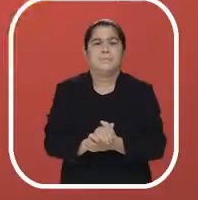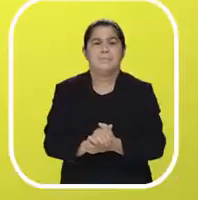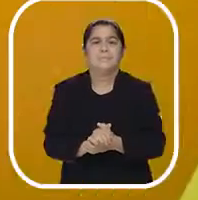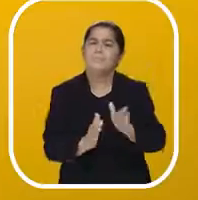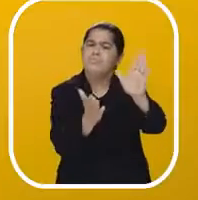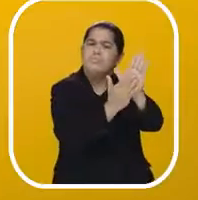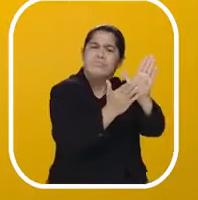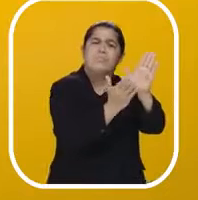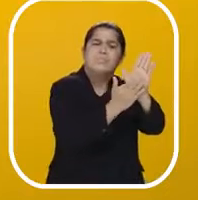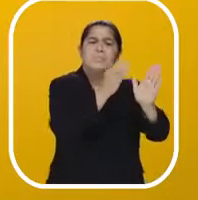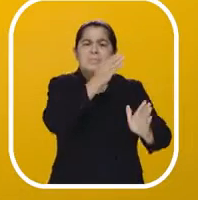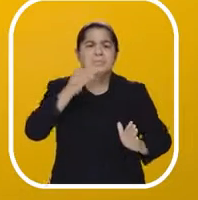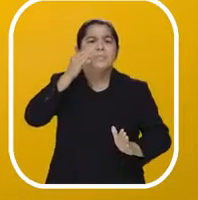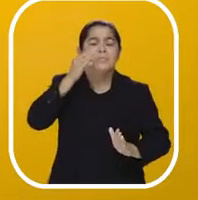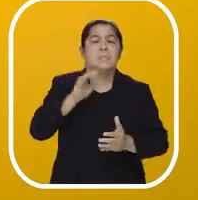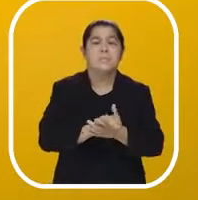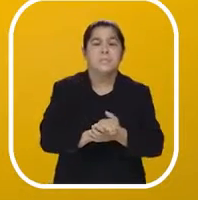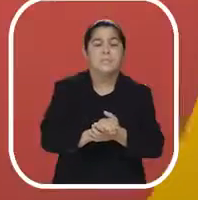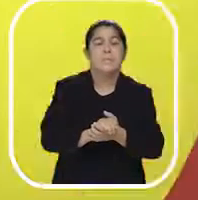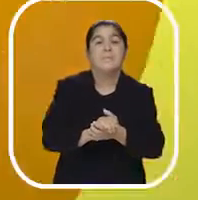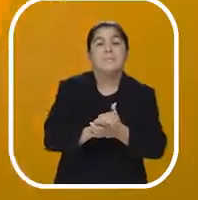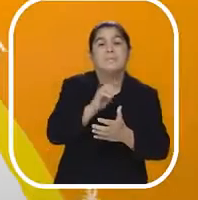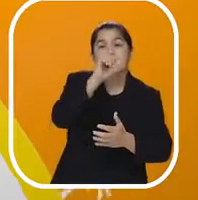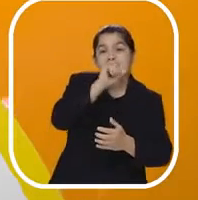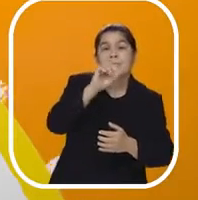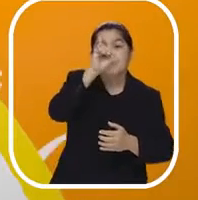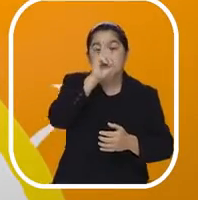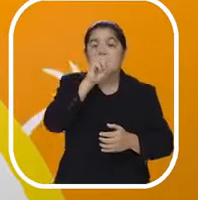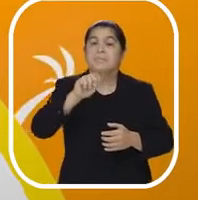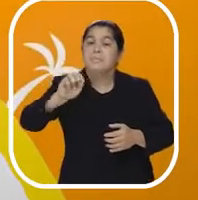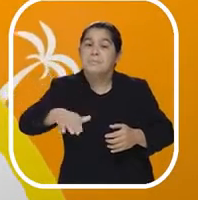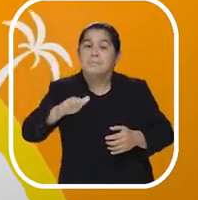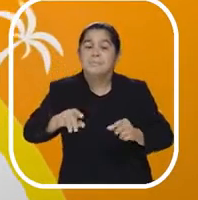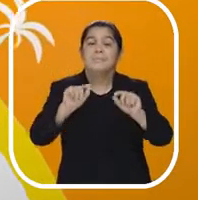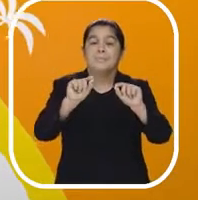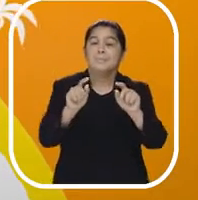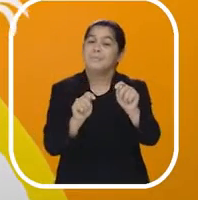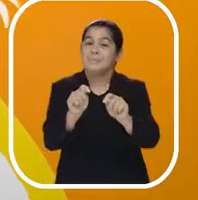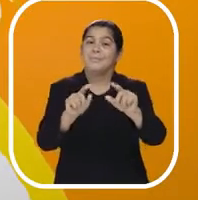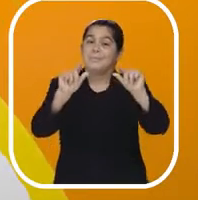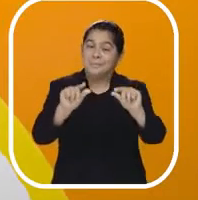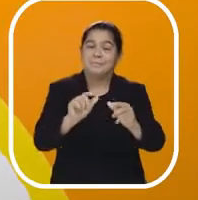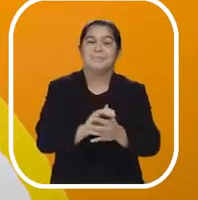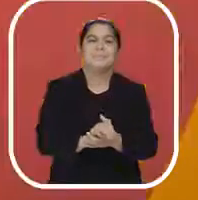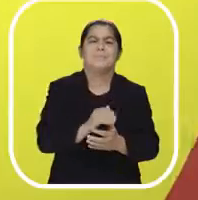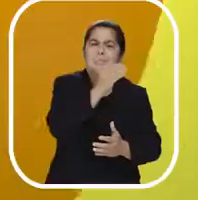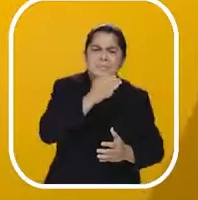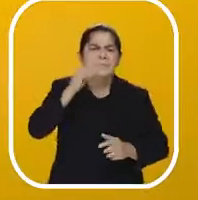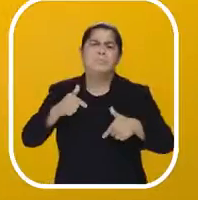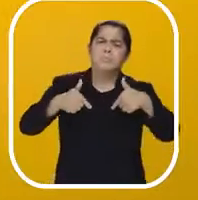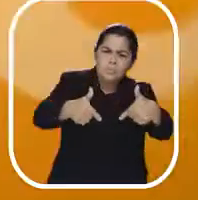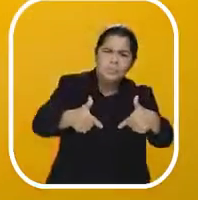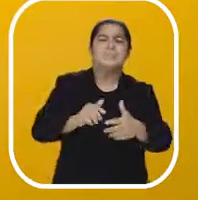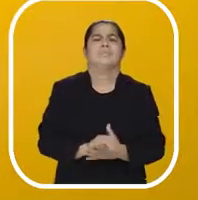coletivos. A tarifa social no fim de semana vai garantir passagem em conta.